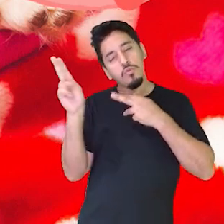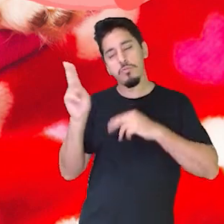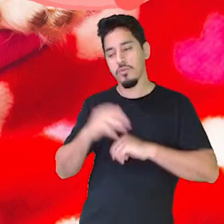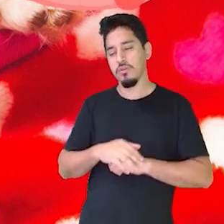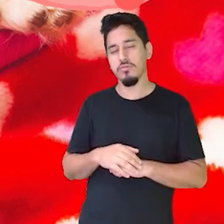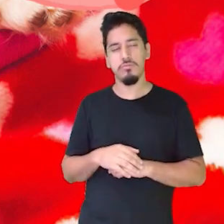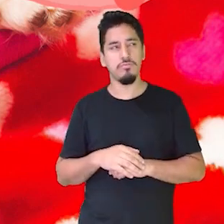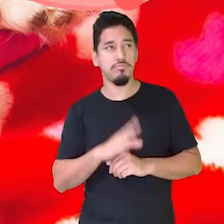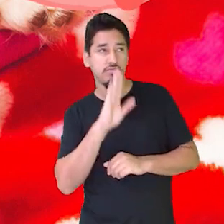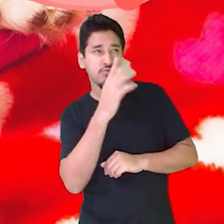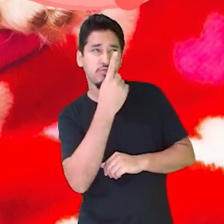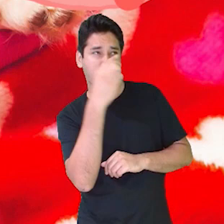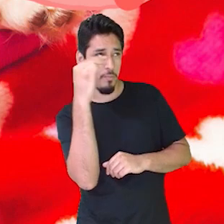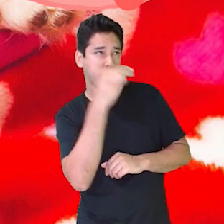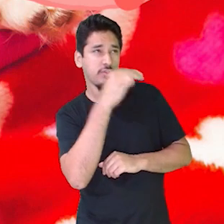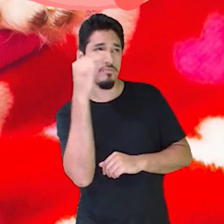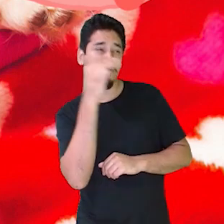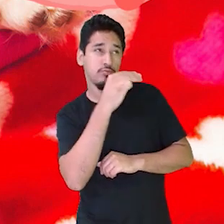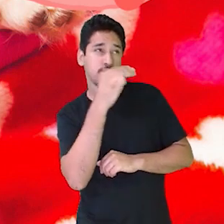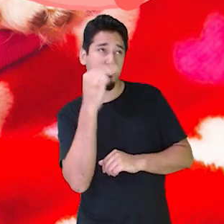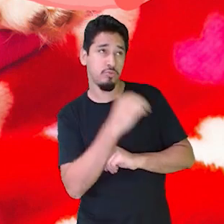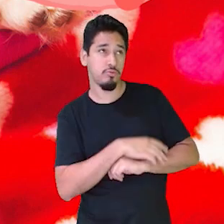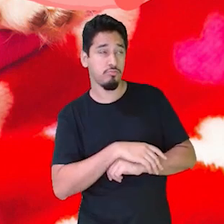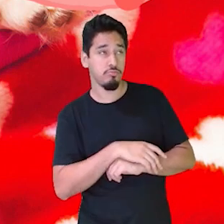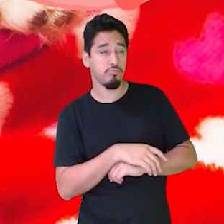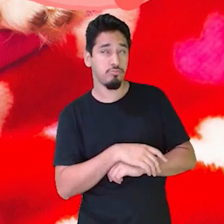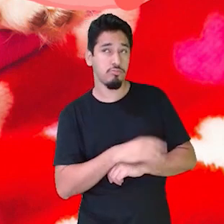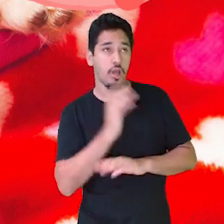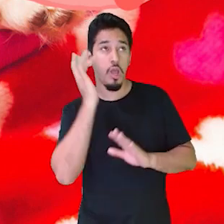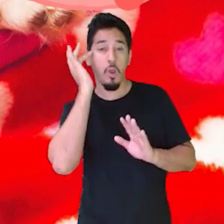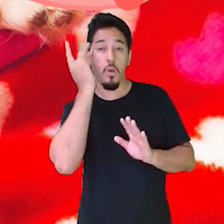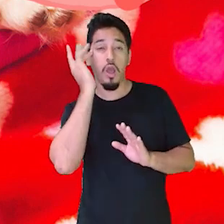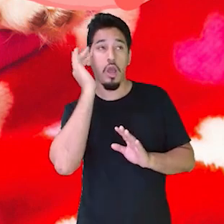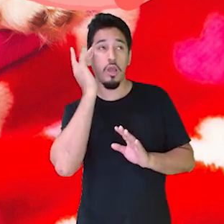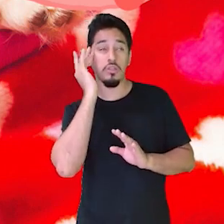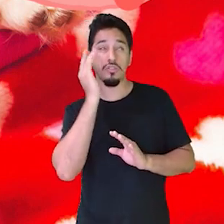Só um minutinho. Eu acho,